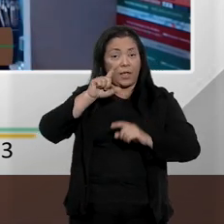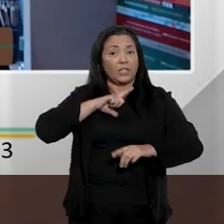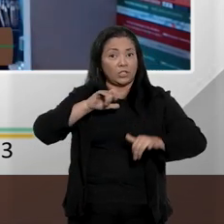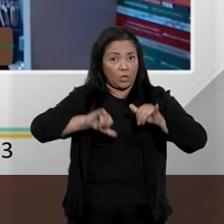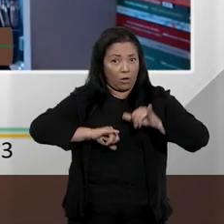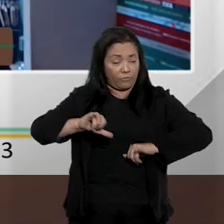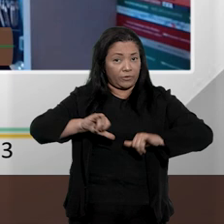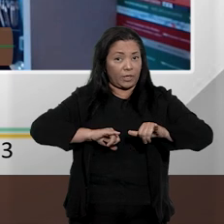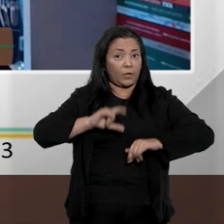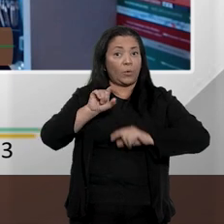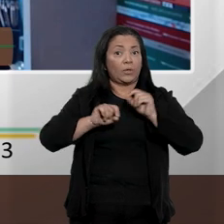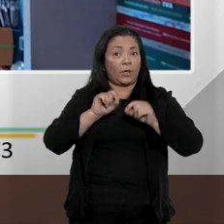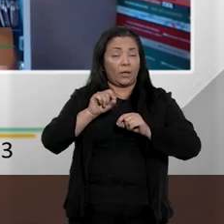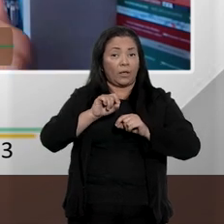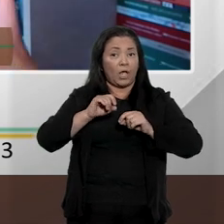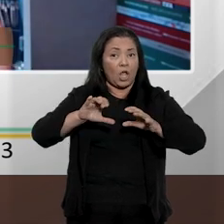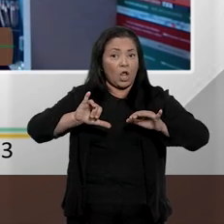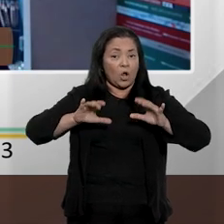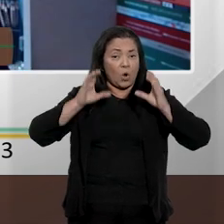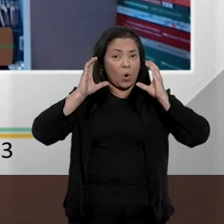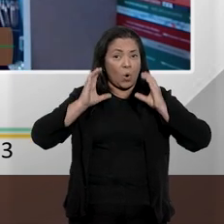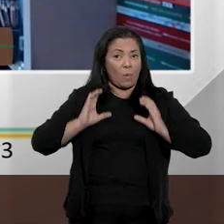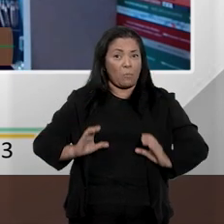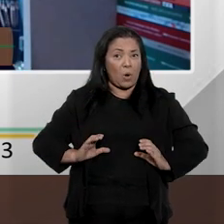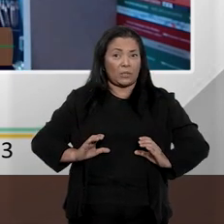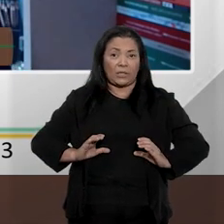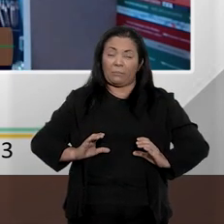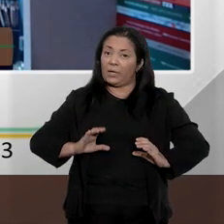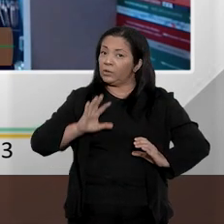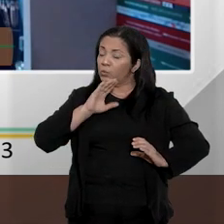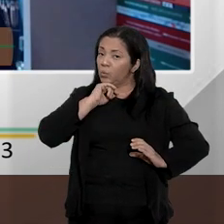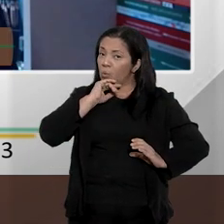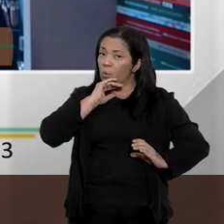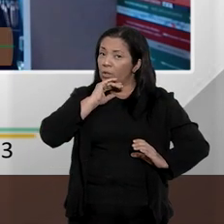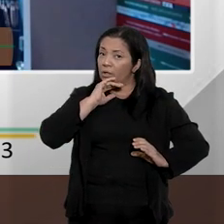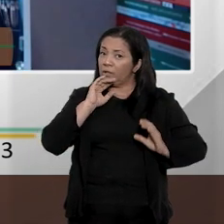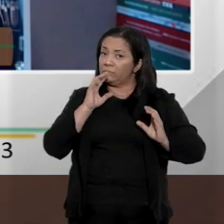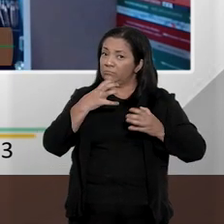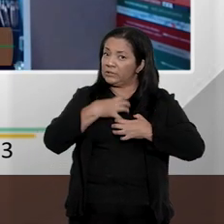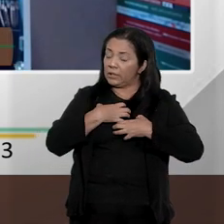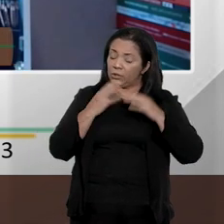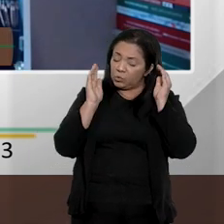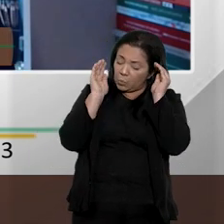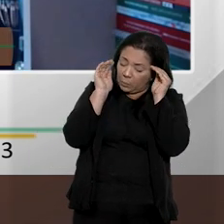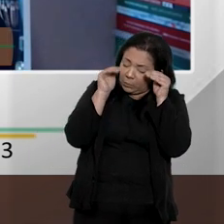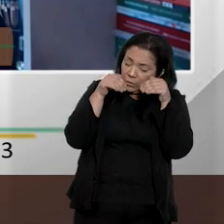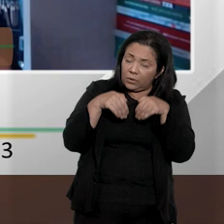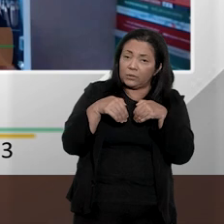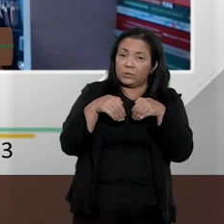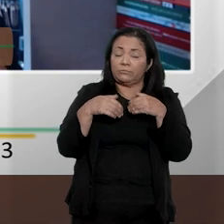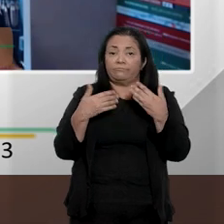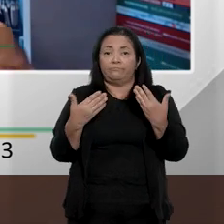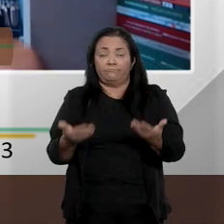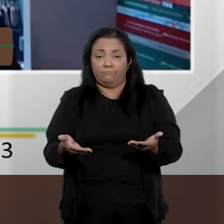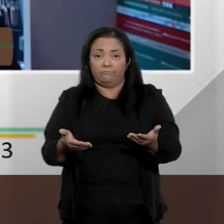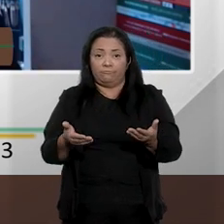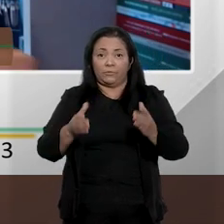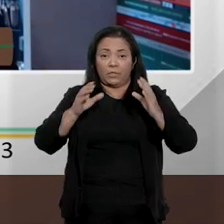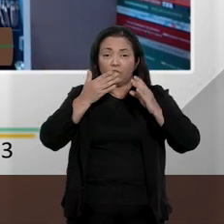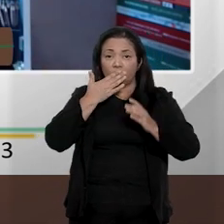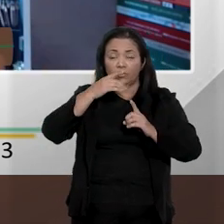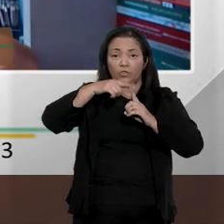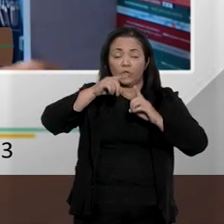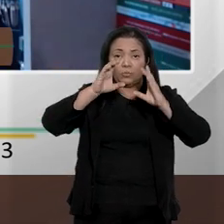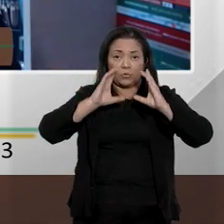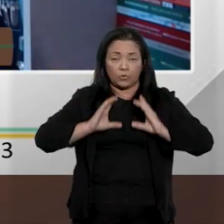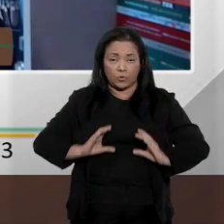constrangimento, à humilhação, vergonha, medo, exposição indevida, essas condutas, elas devem ser pensadas